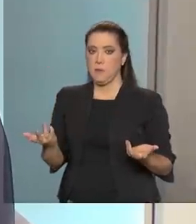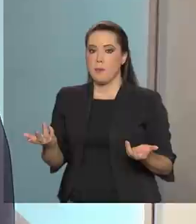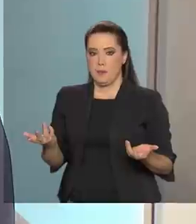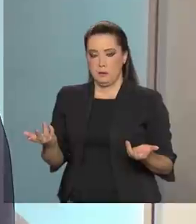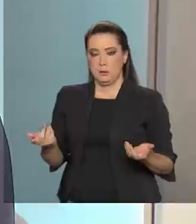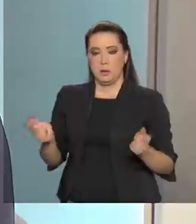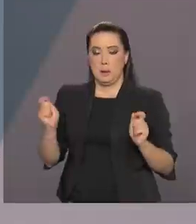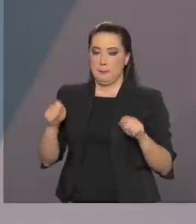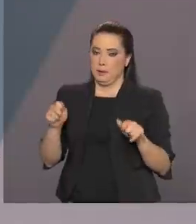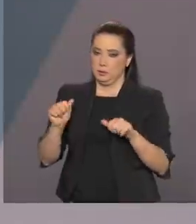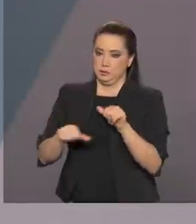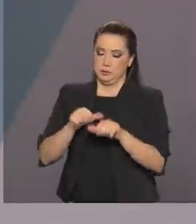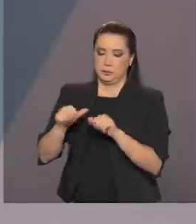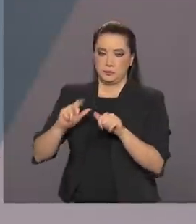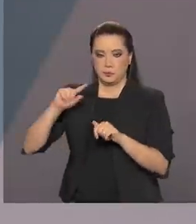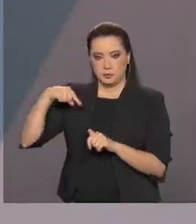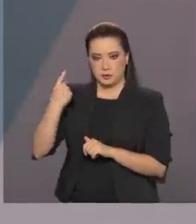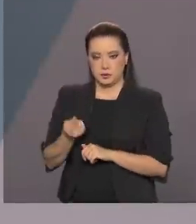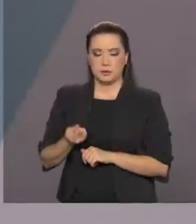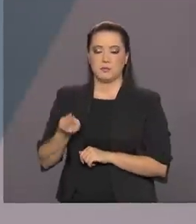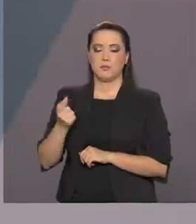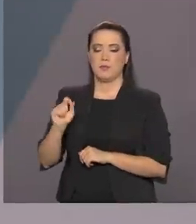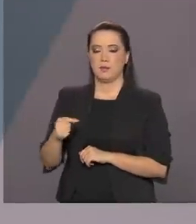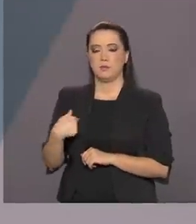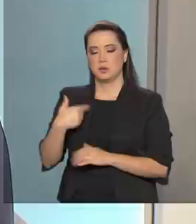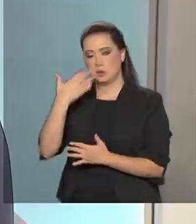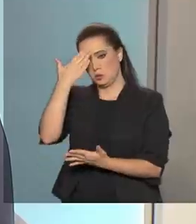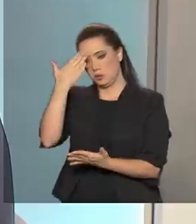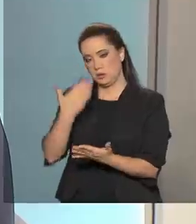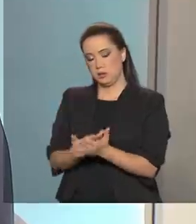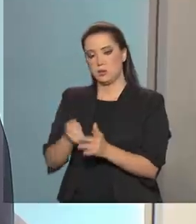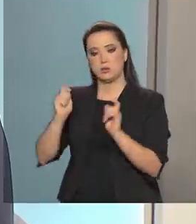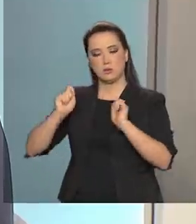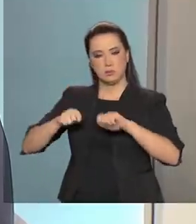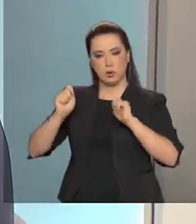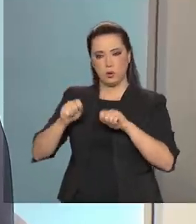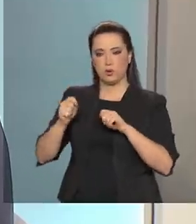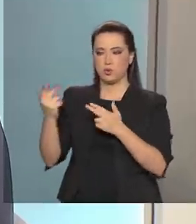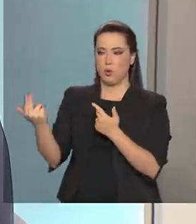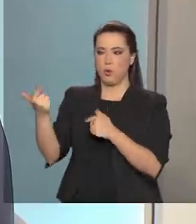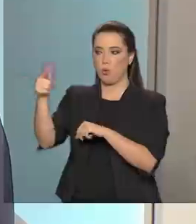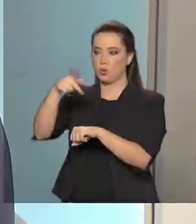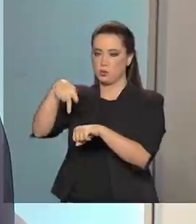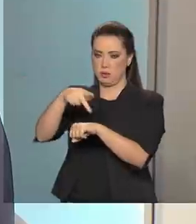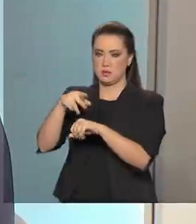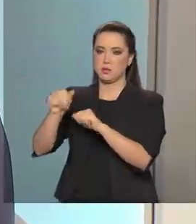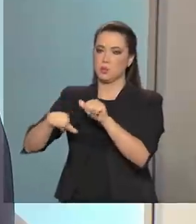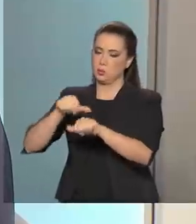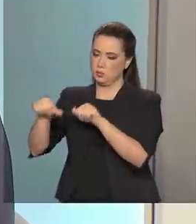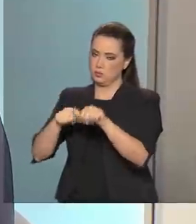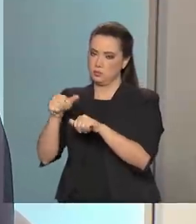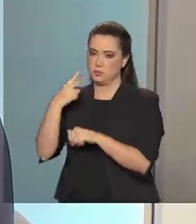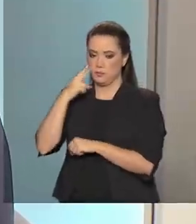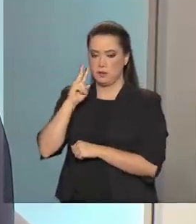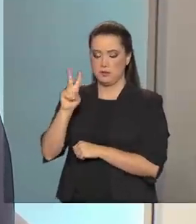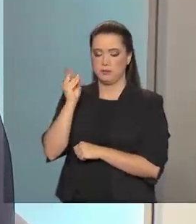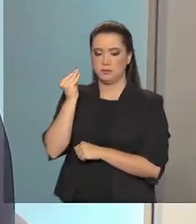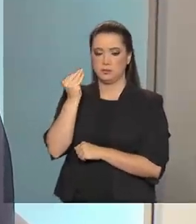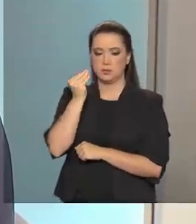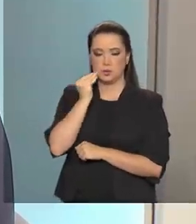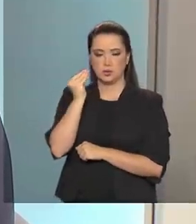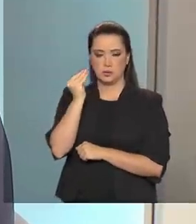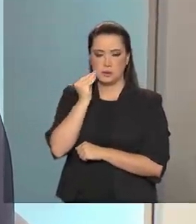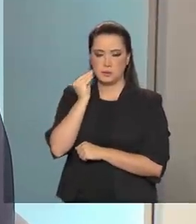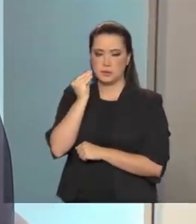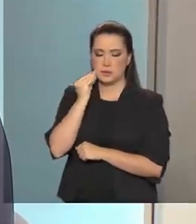pode vir a mudar. Eu acho que tem mudado em outros países. A gente vê a experiência bem